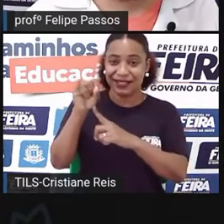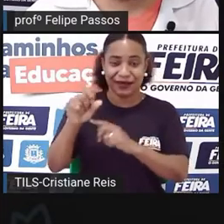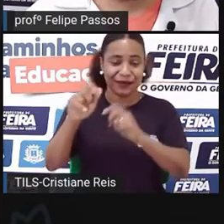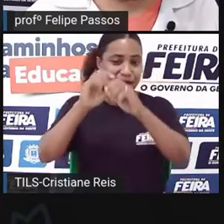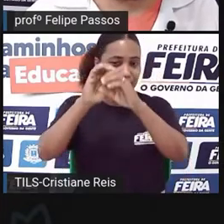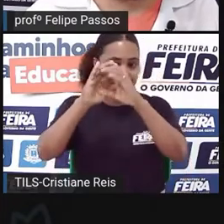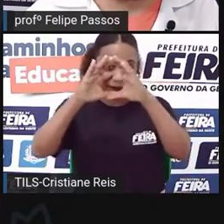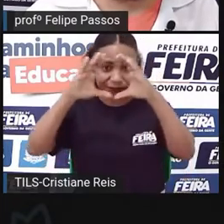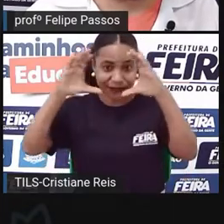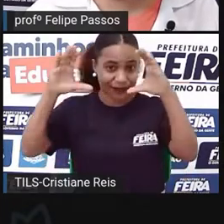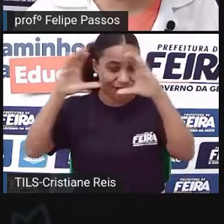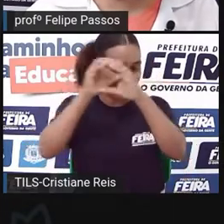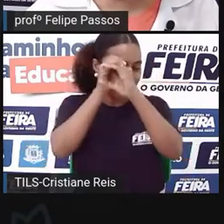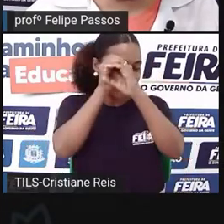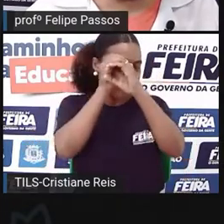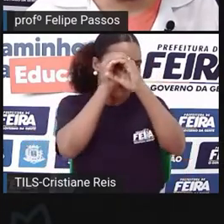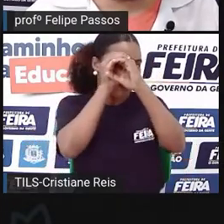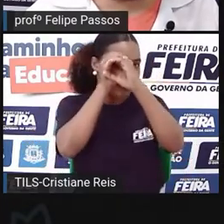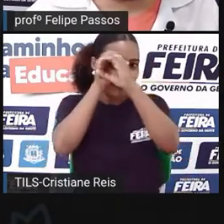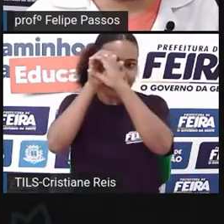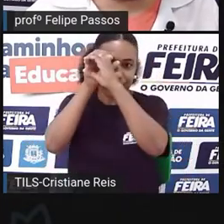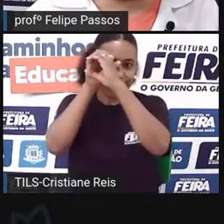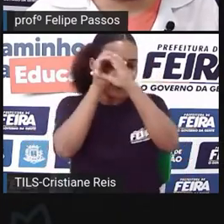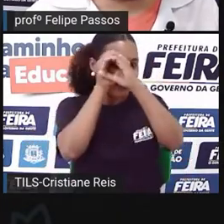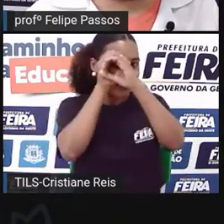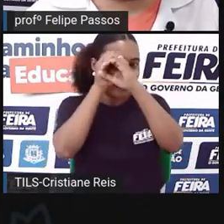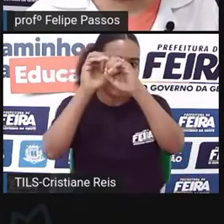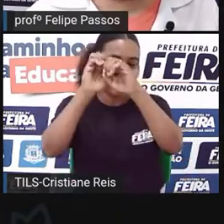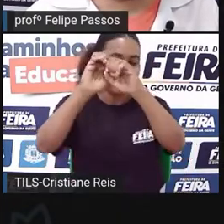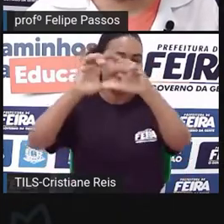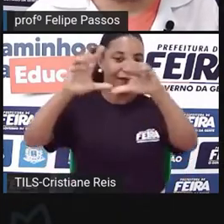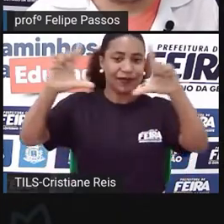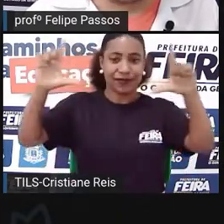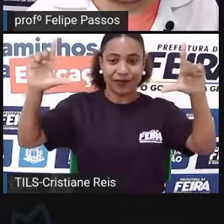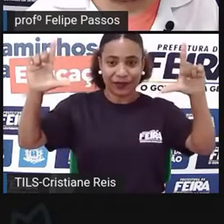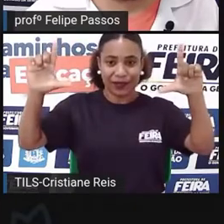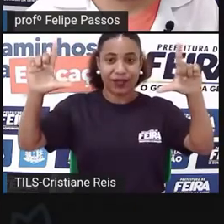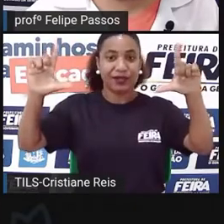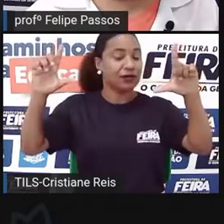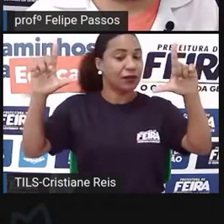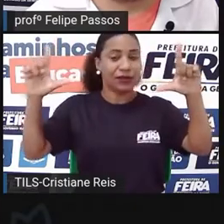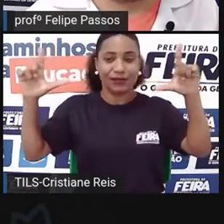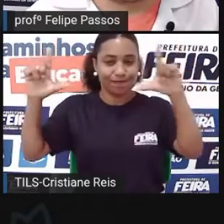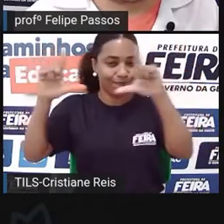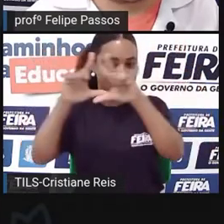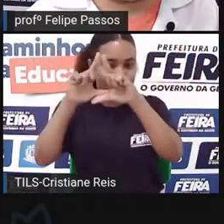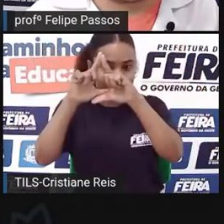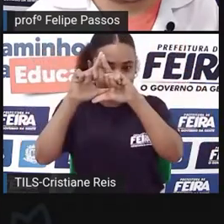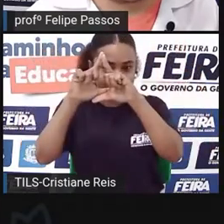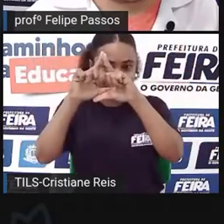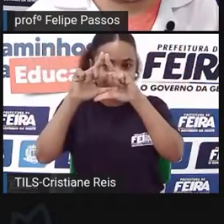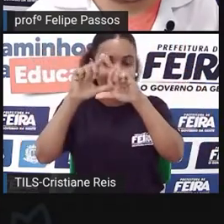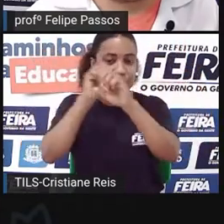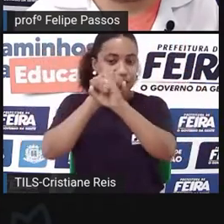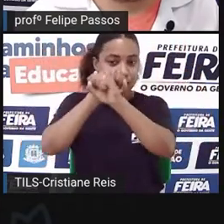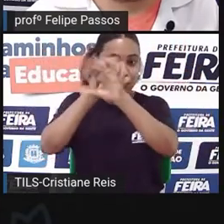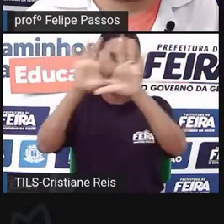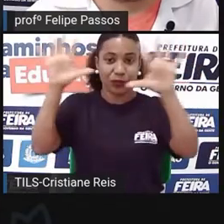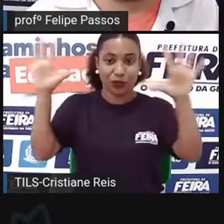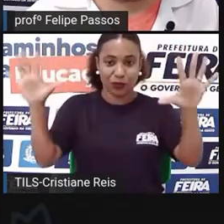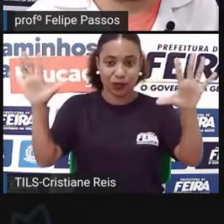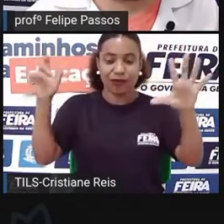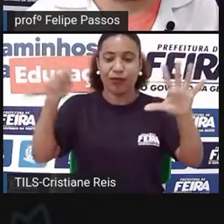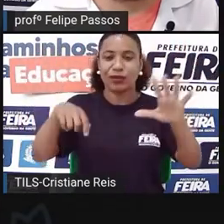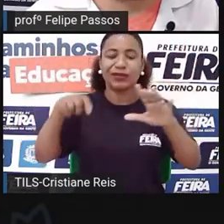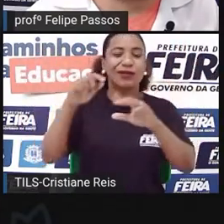mais aberto o diafragma, menos profundidade de campo a gente vai ter. Isso quer dizer o quê? Às vezes, você bota no modo retrato no celular,